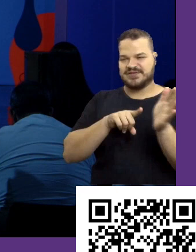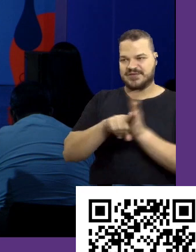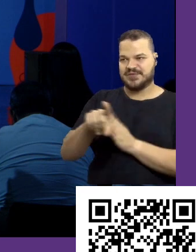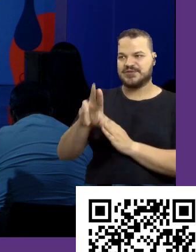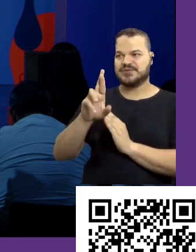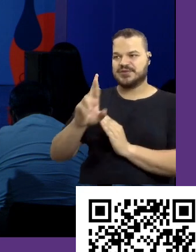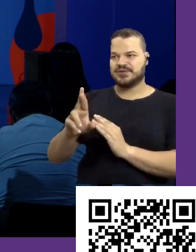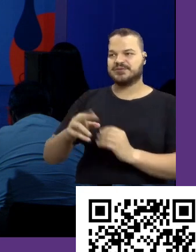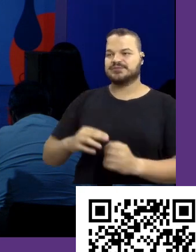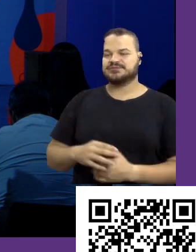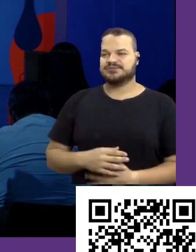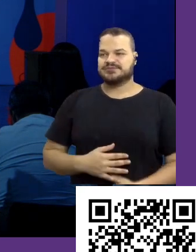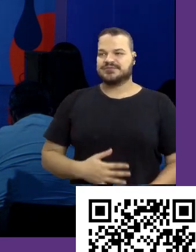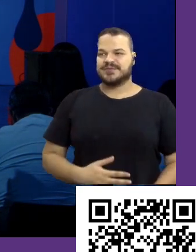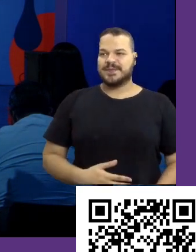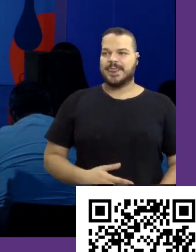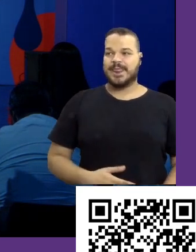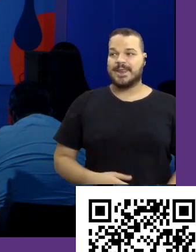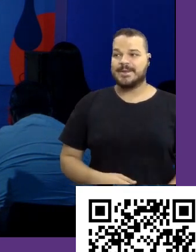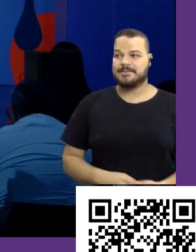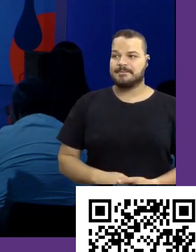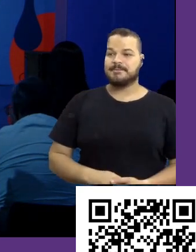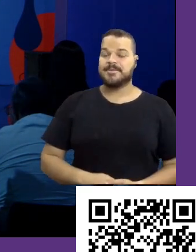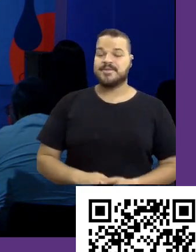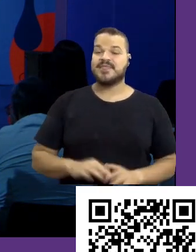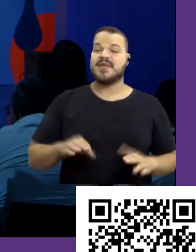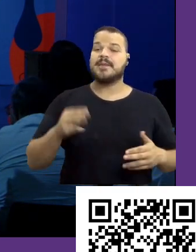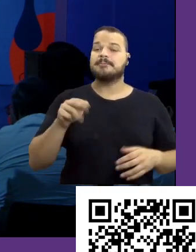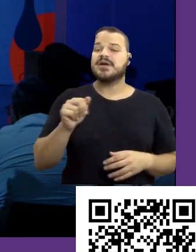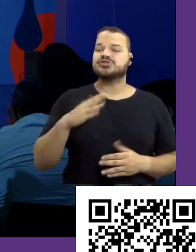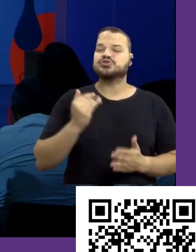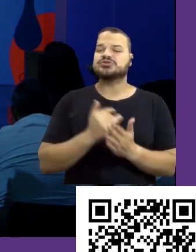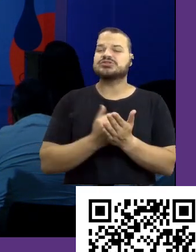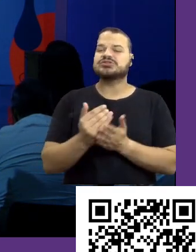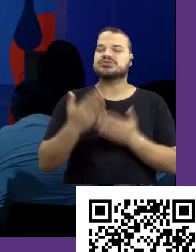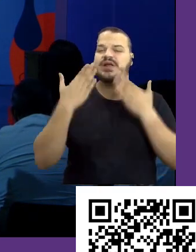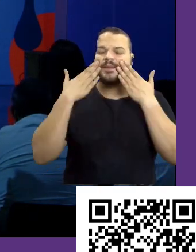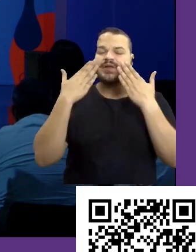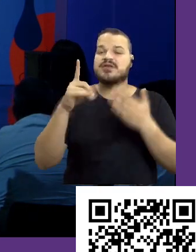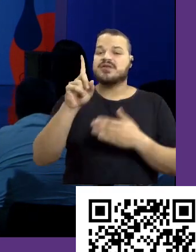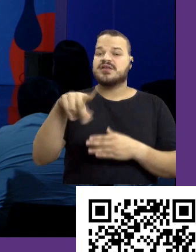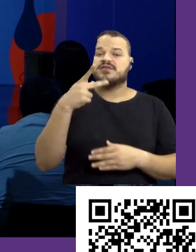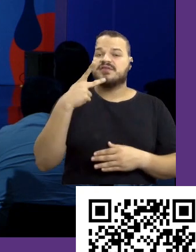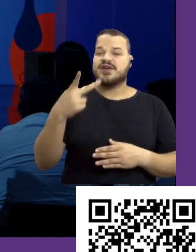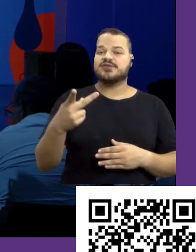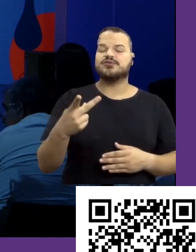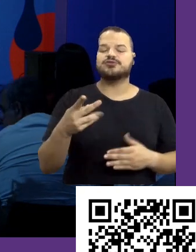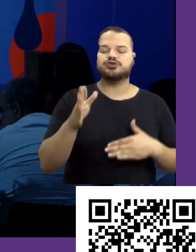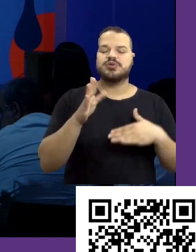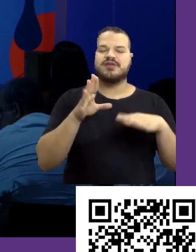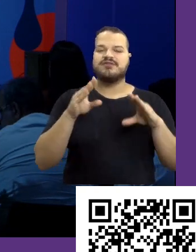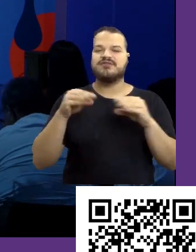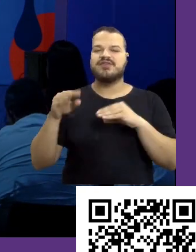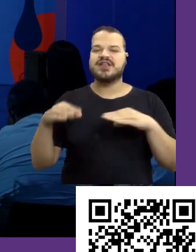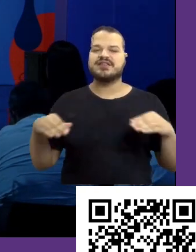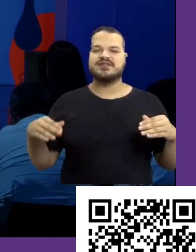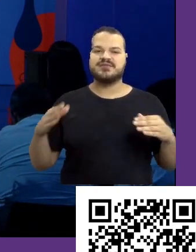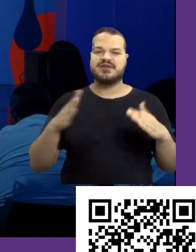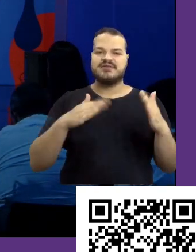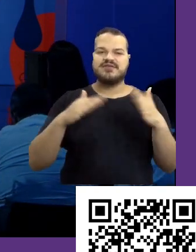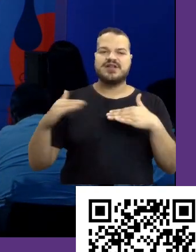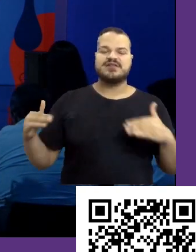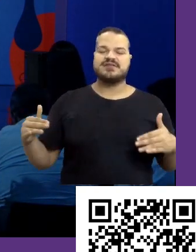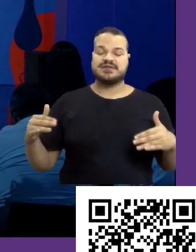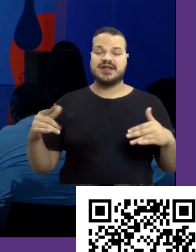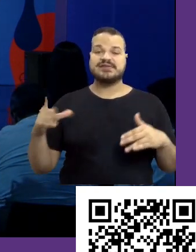provavelmente vai ajudar bastante. Mari, no início da sua apresentação, você falou muito sobre flexibilidade, sobre resiliência,